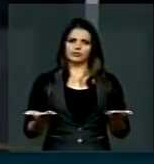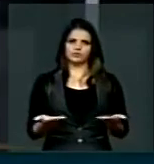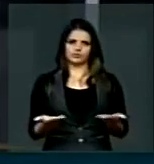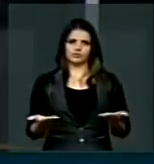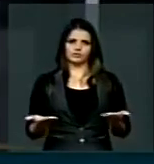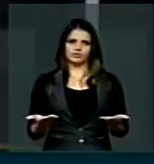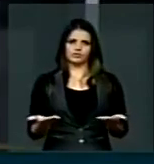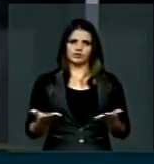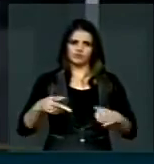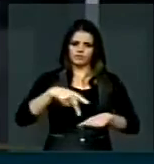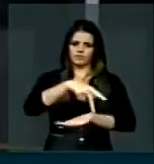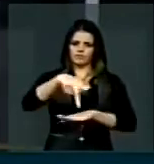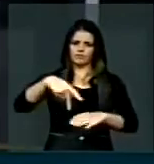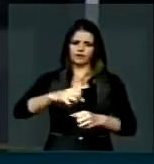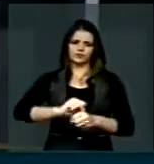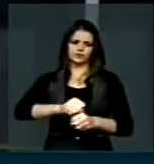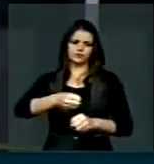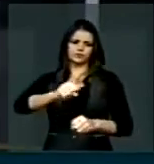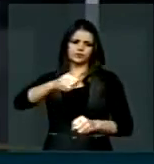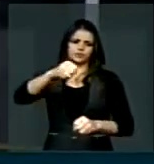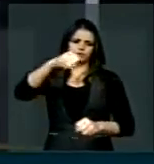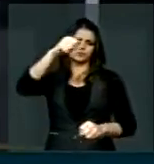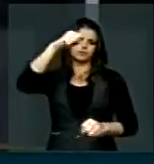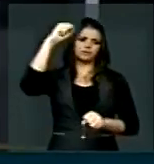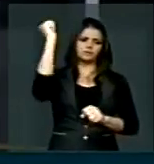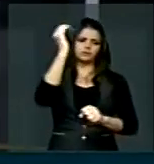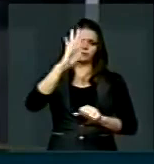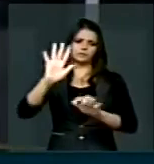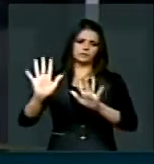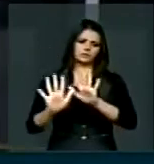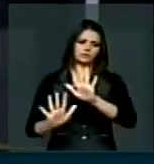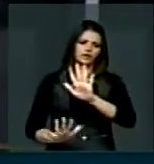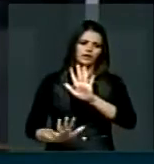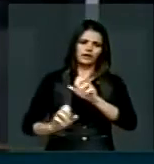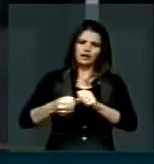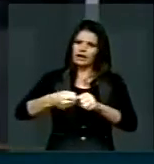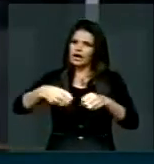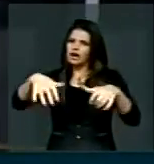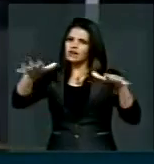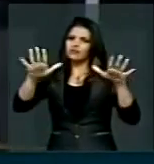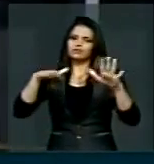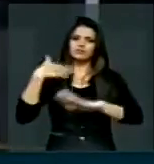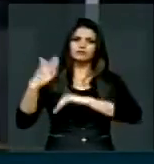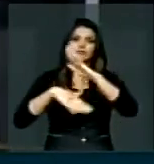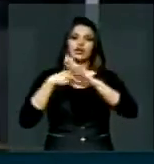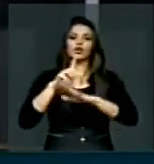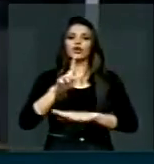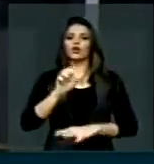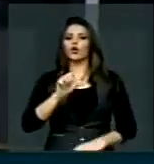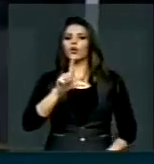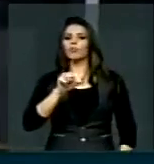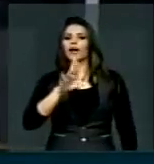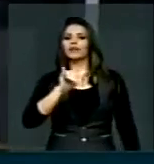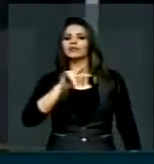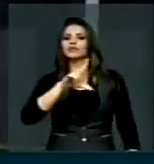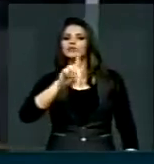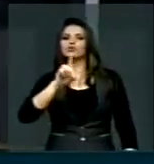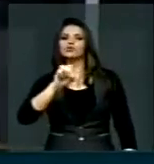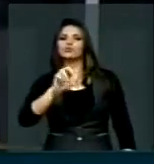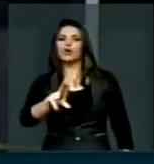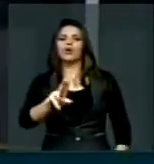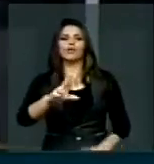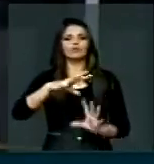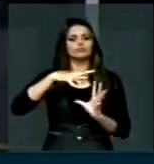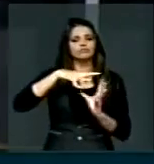Um país tão grande, que se desenvolveu tanto, que cresceu, se globalizou, se modernizou,